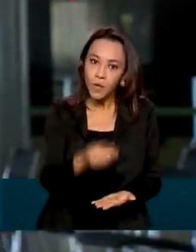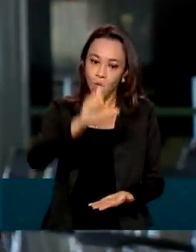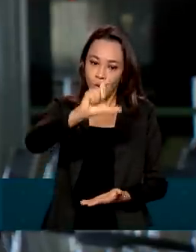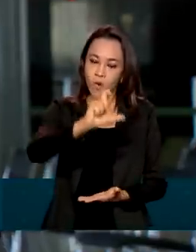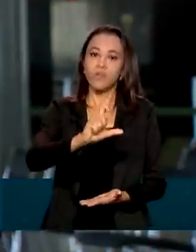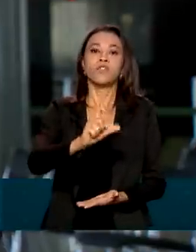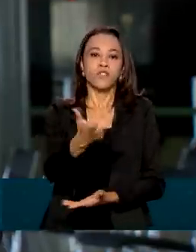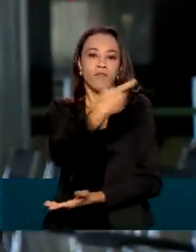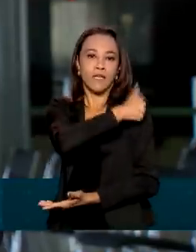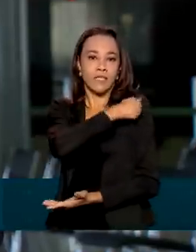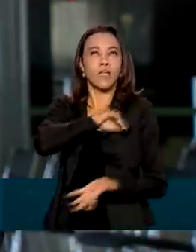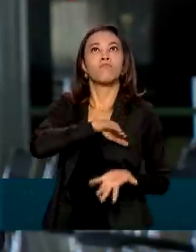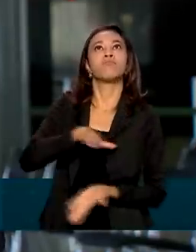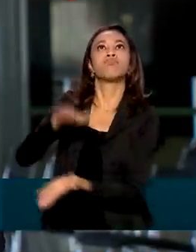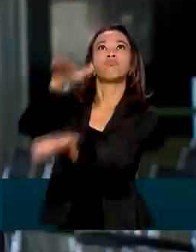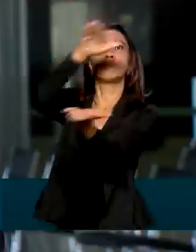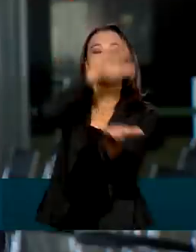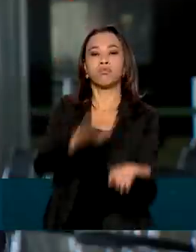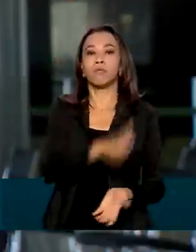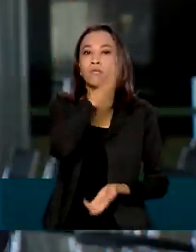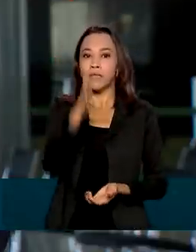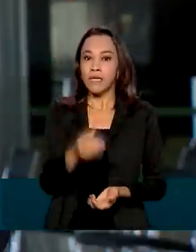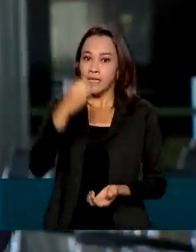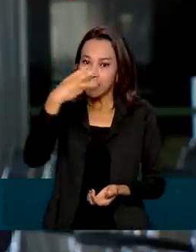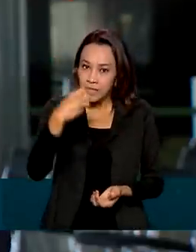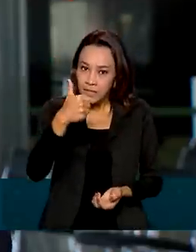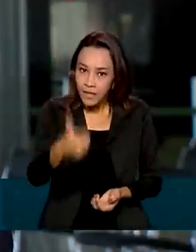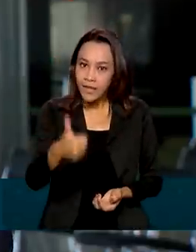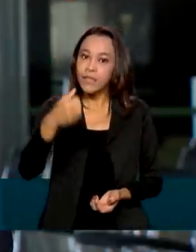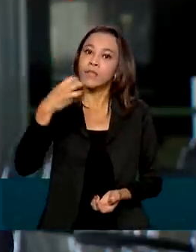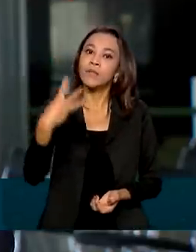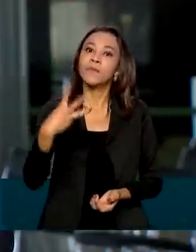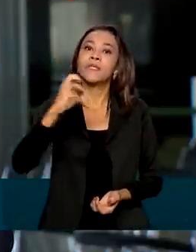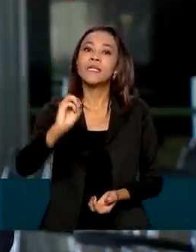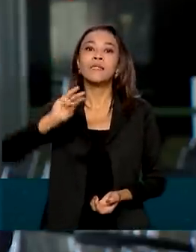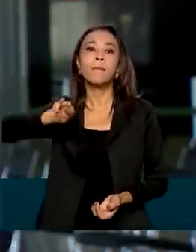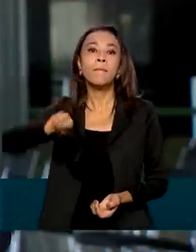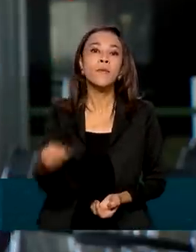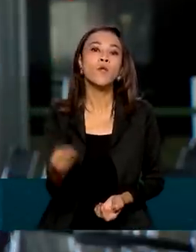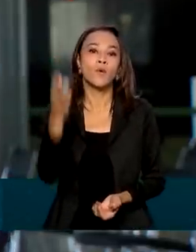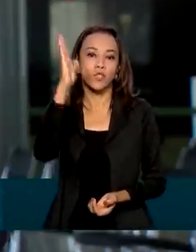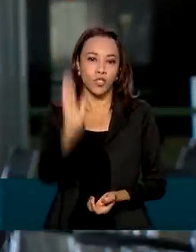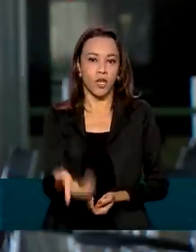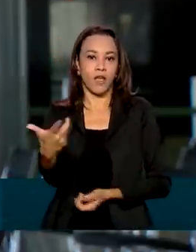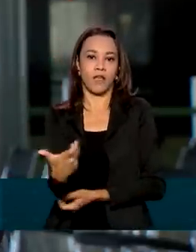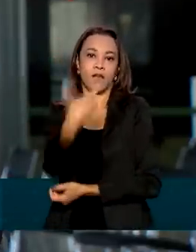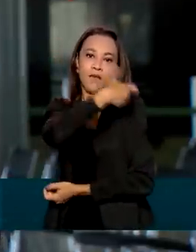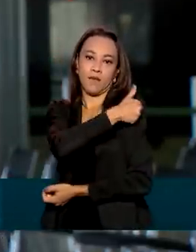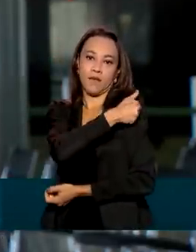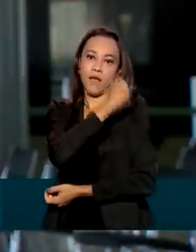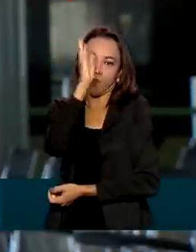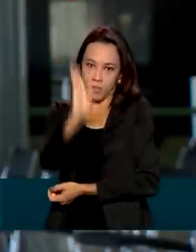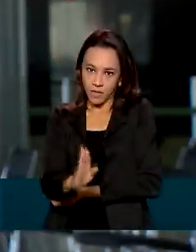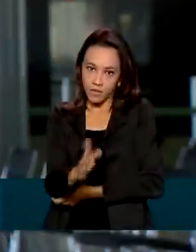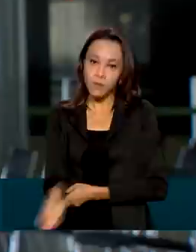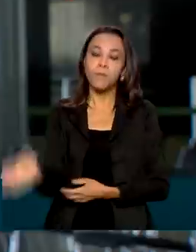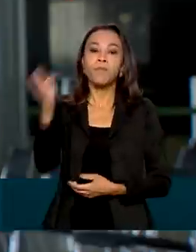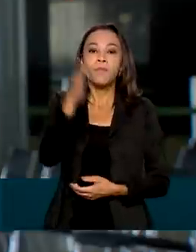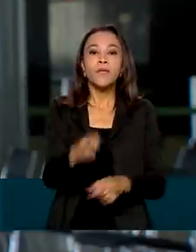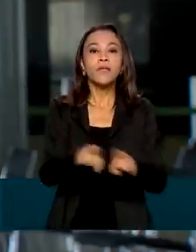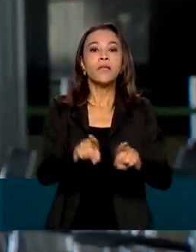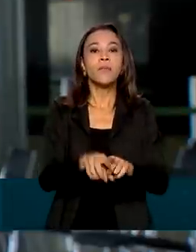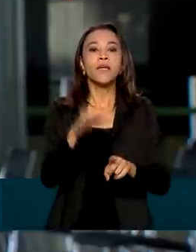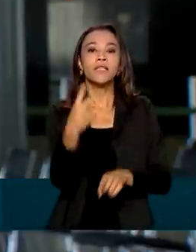distribuídos, que resultaram em 130 milhões de doses aplicadas no Brasil. Além da habilitação de mais de